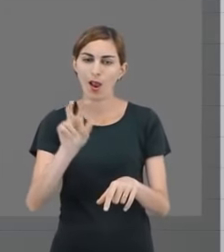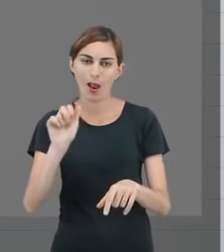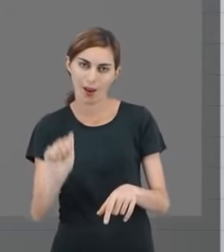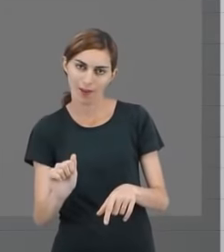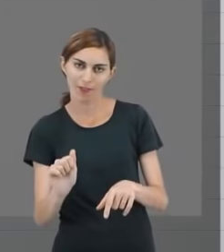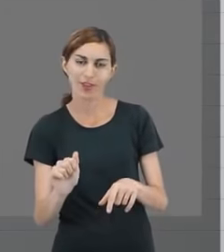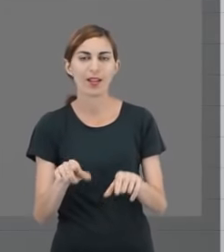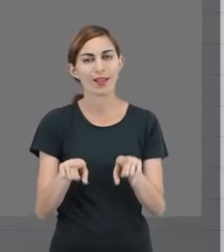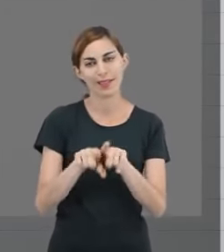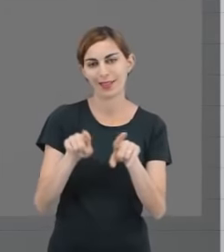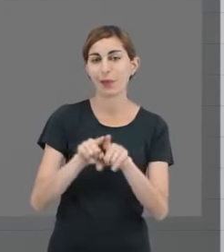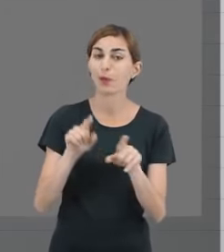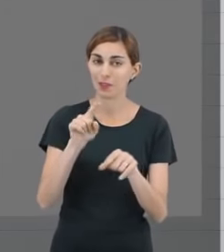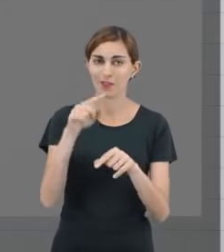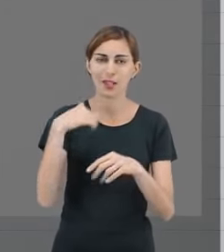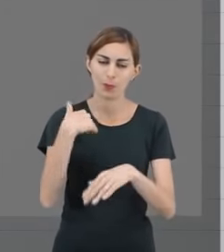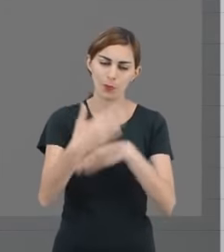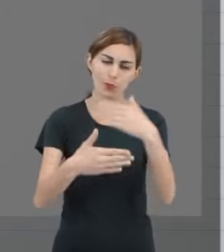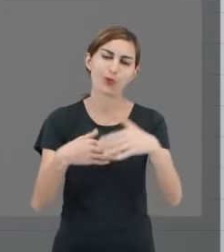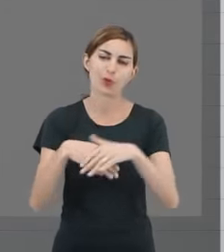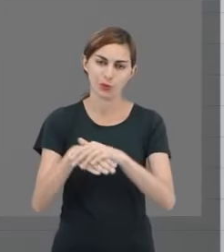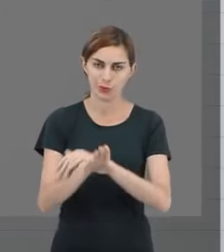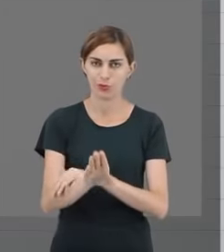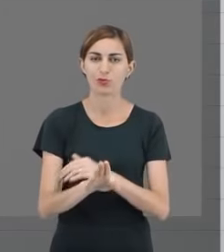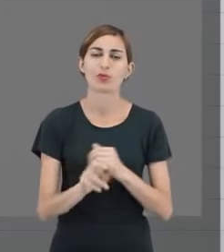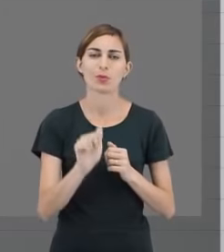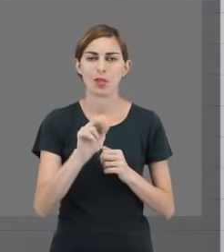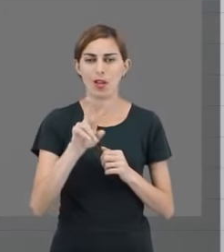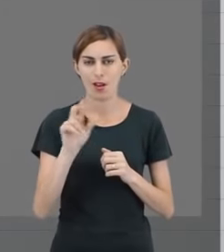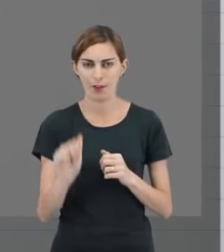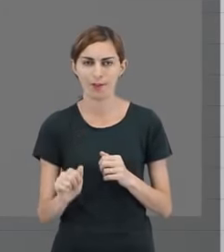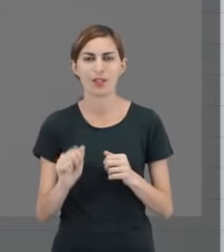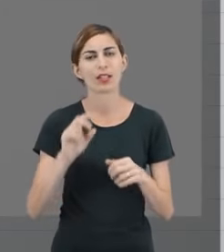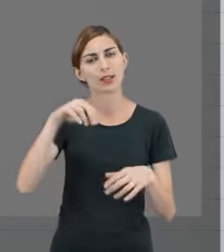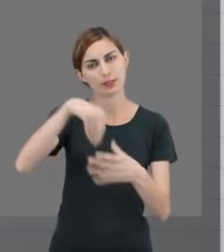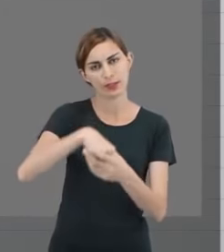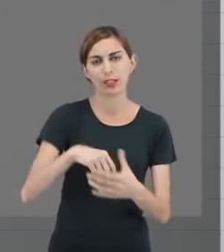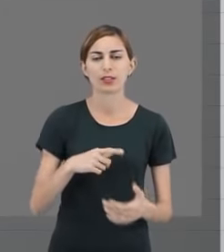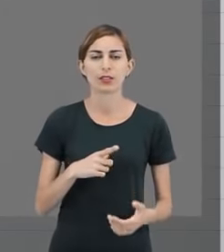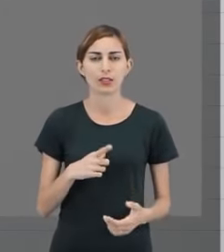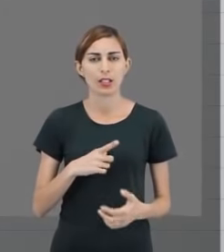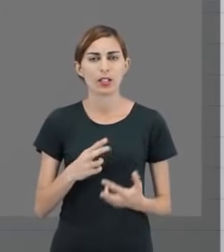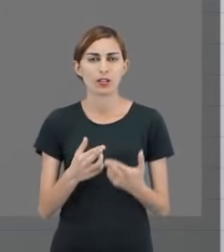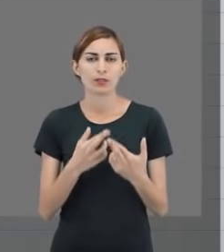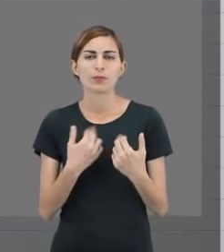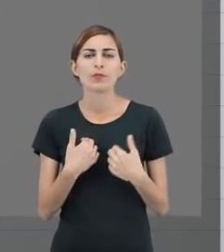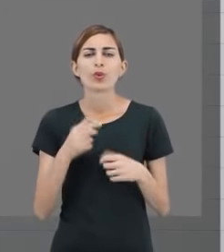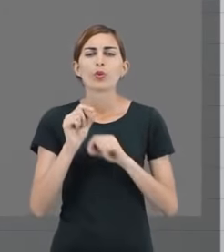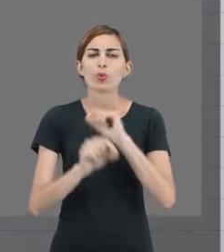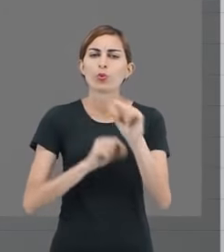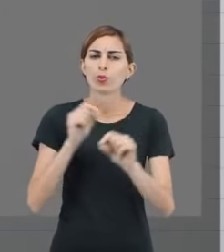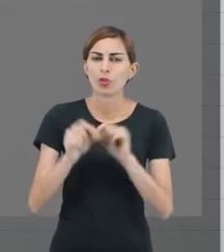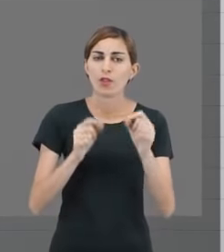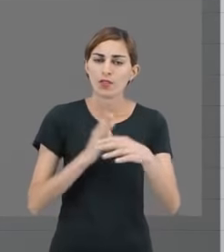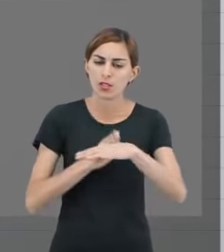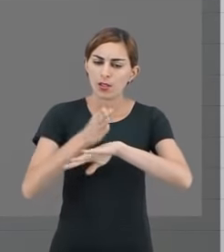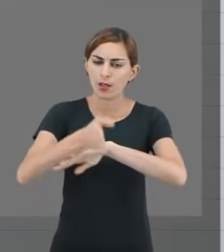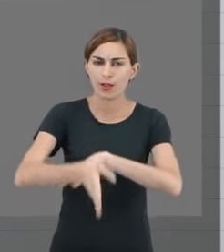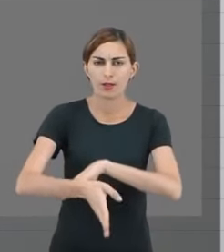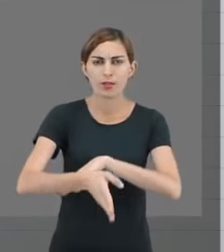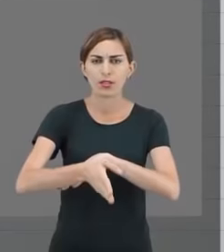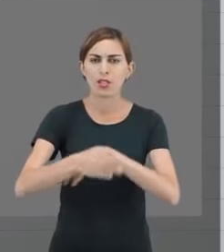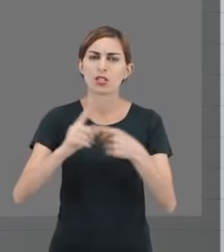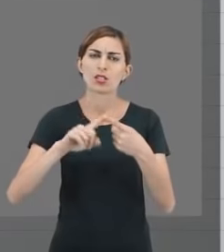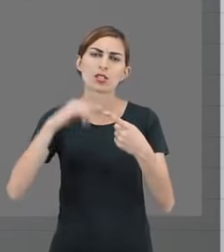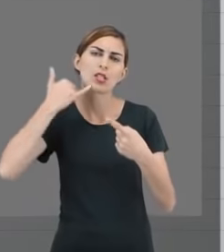aprendizagem. Com o tempo, isso aí vai ser bem comum para vocês. Então, o nosso AVA, ele é responsivo. O que quer dizer isso? Você pode acessá